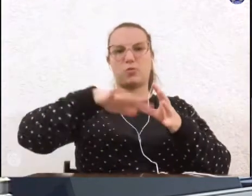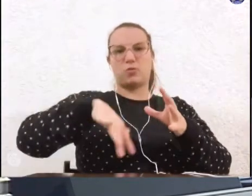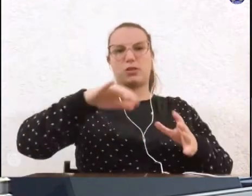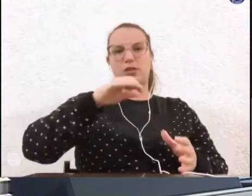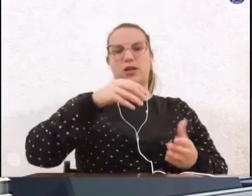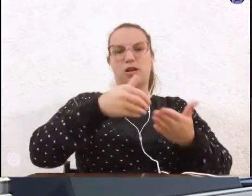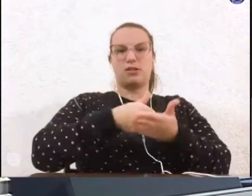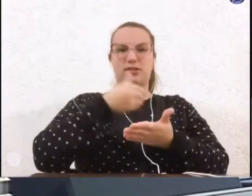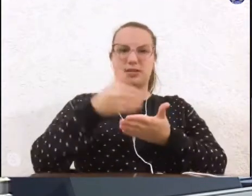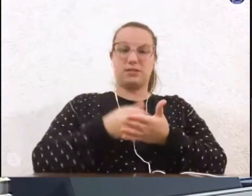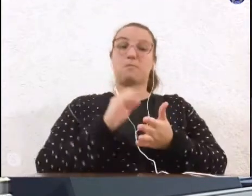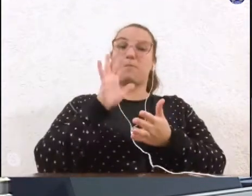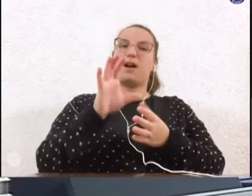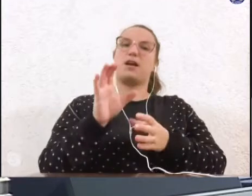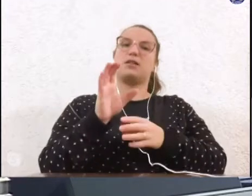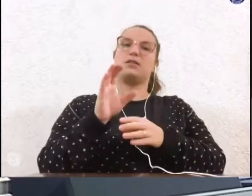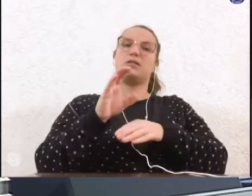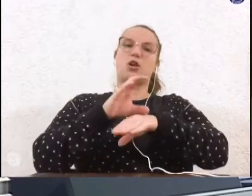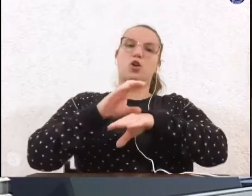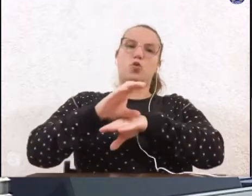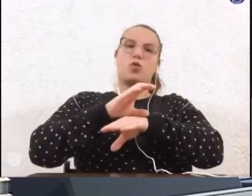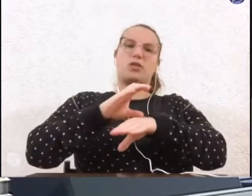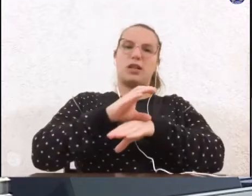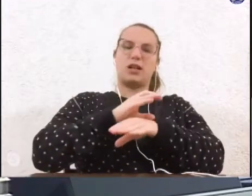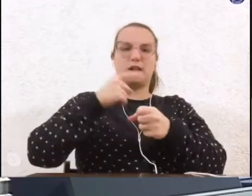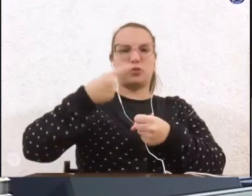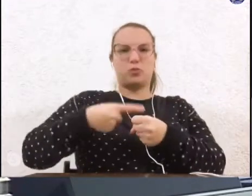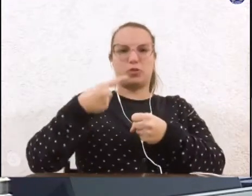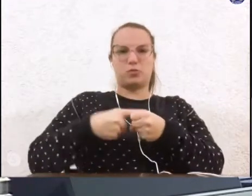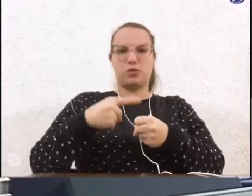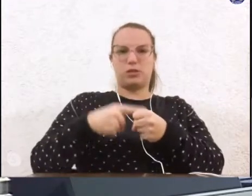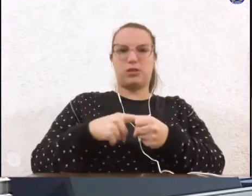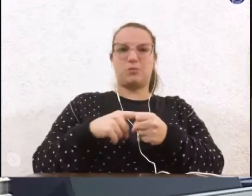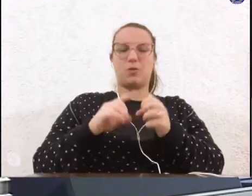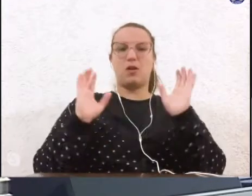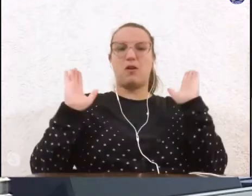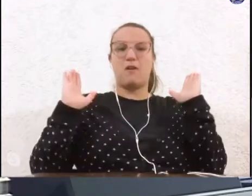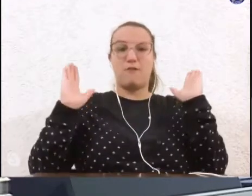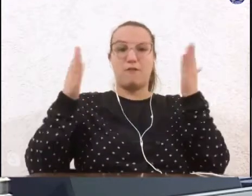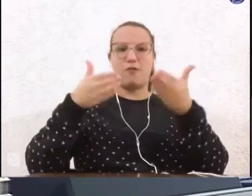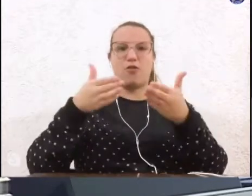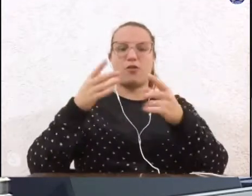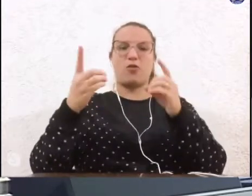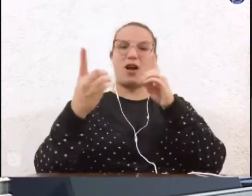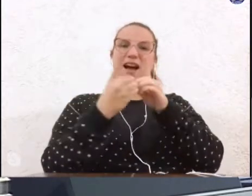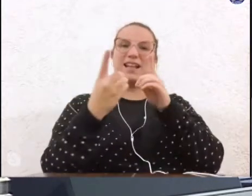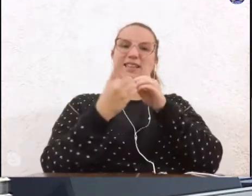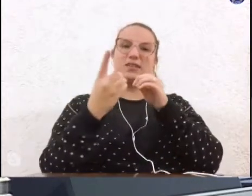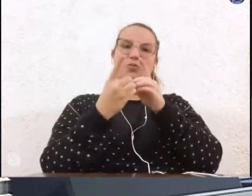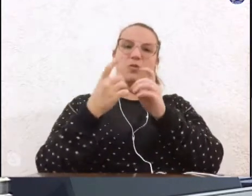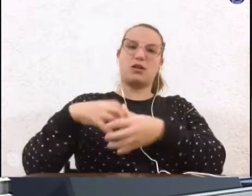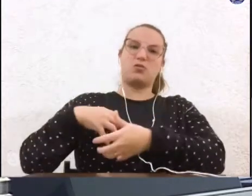coordenado pelo município, específico para atendimento de idosos